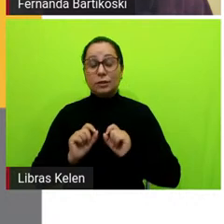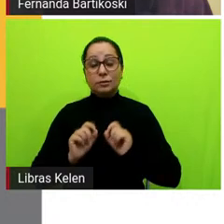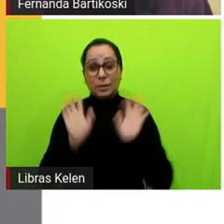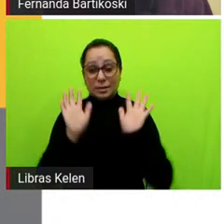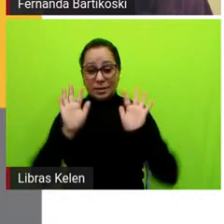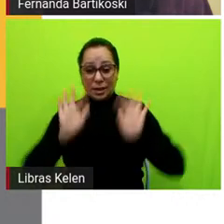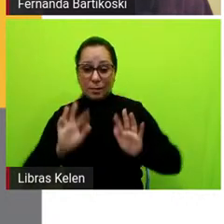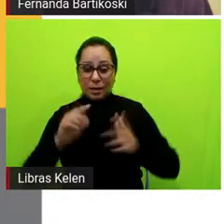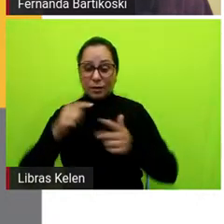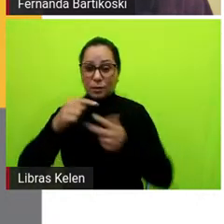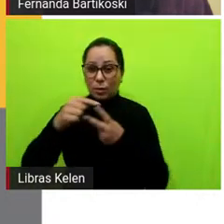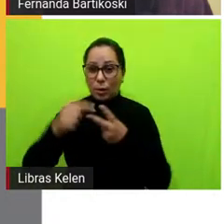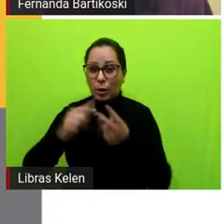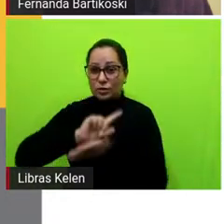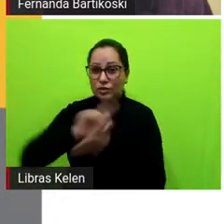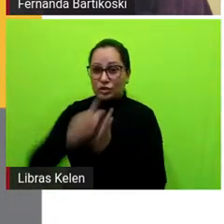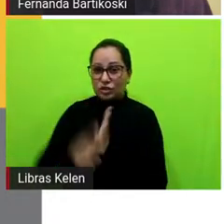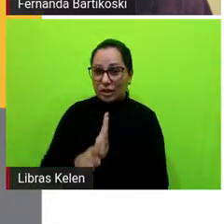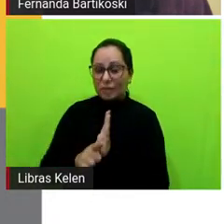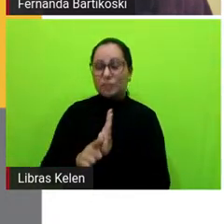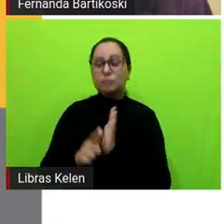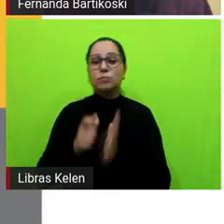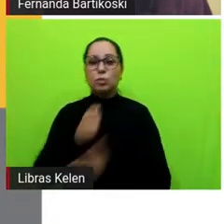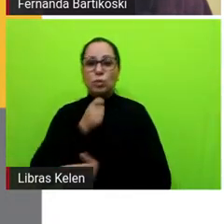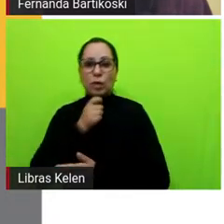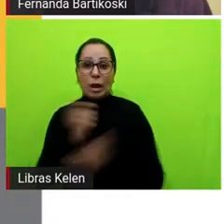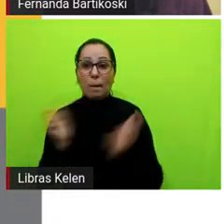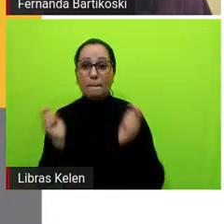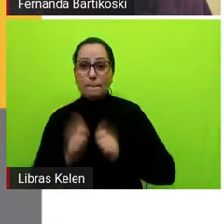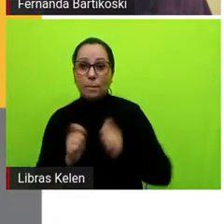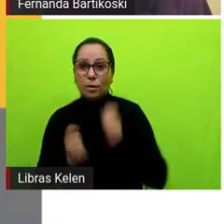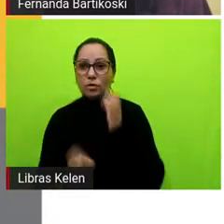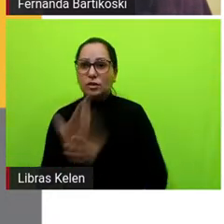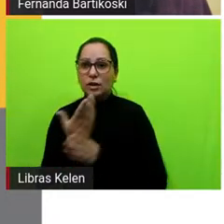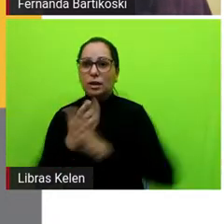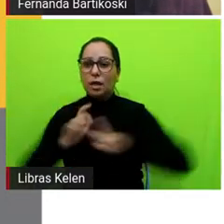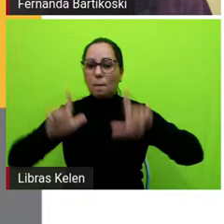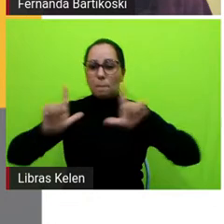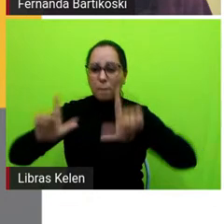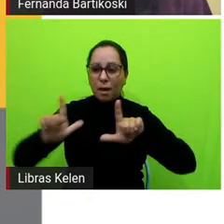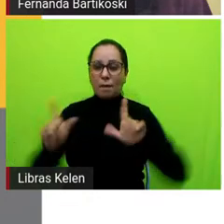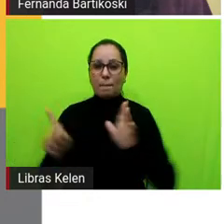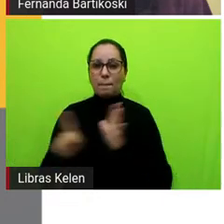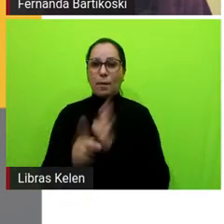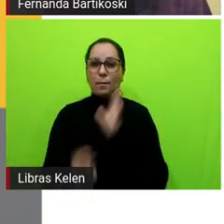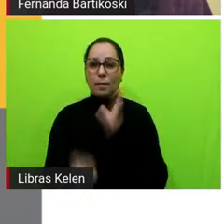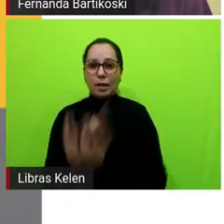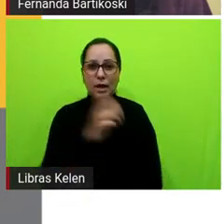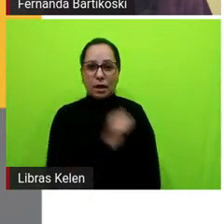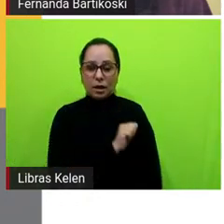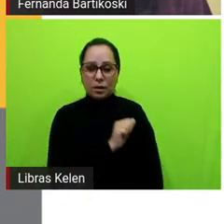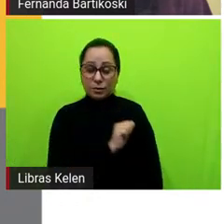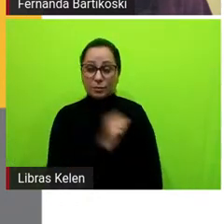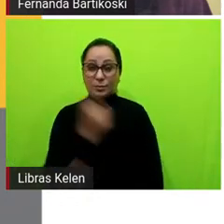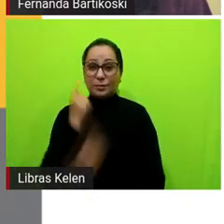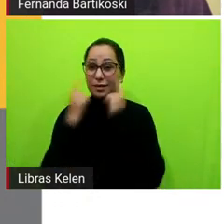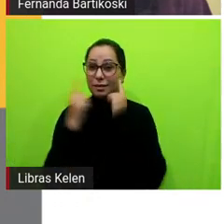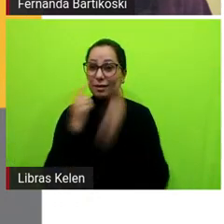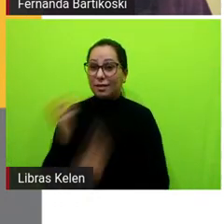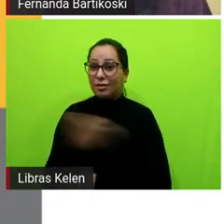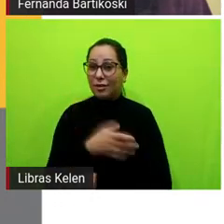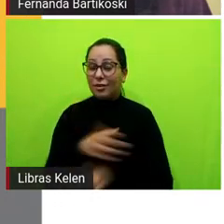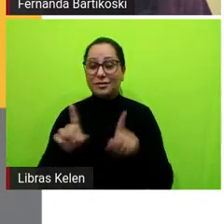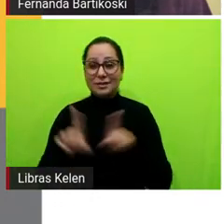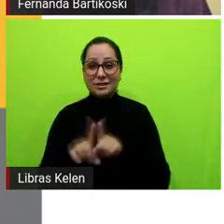gêneros jornalísticos pode consistir na elaboração de um flyer pelos alunos. olha aí, uma ideia nova a